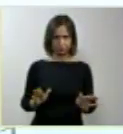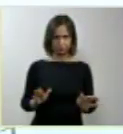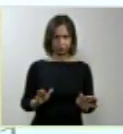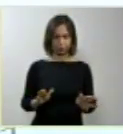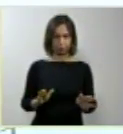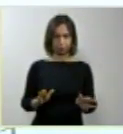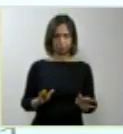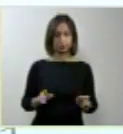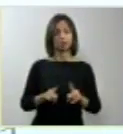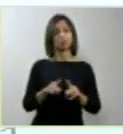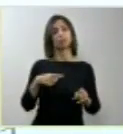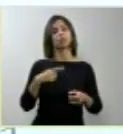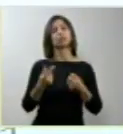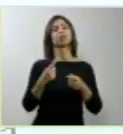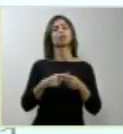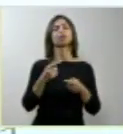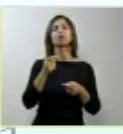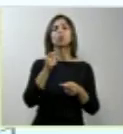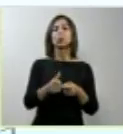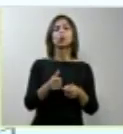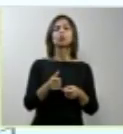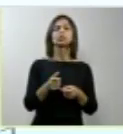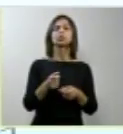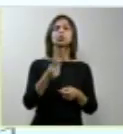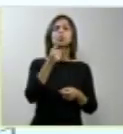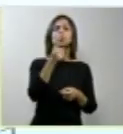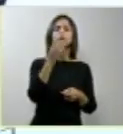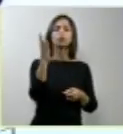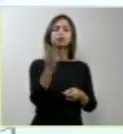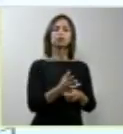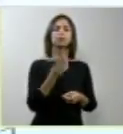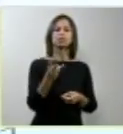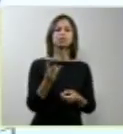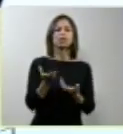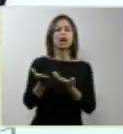aborto provocado. Quase um terço em adolescentes.